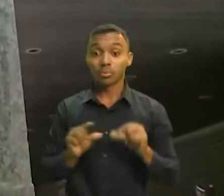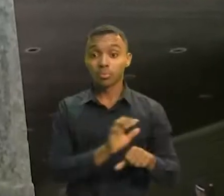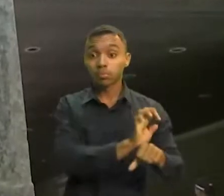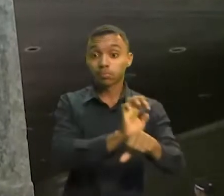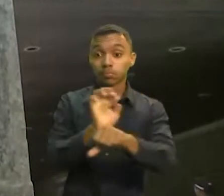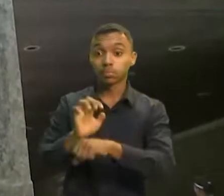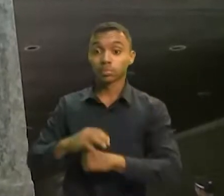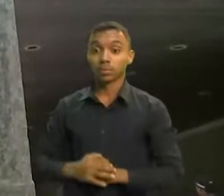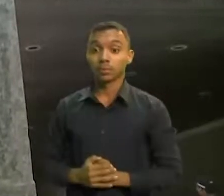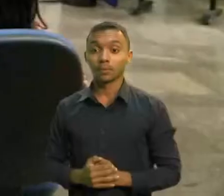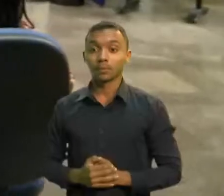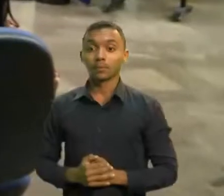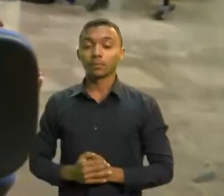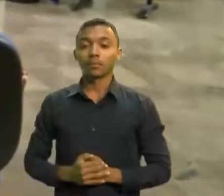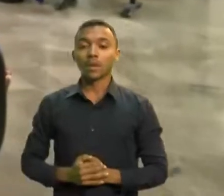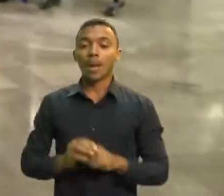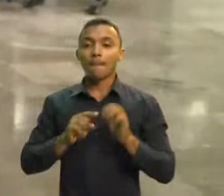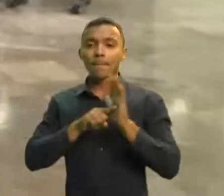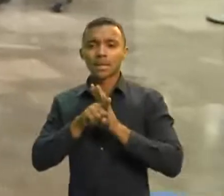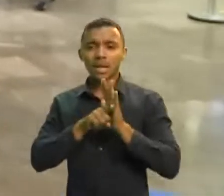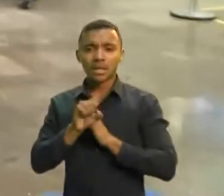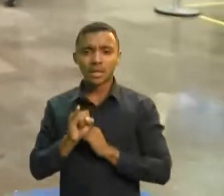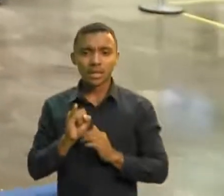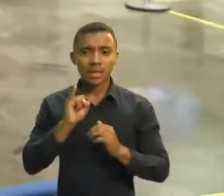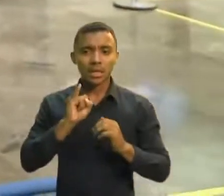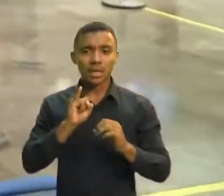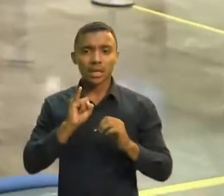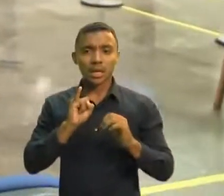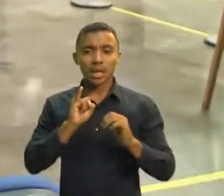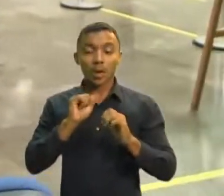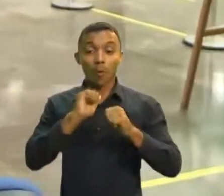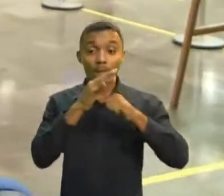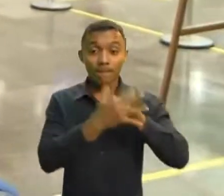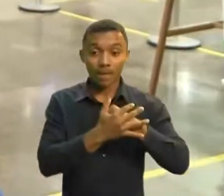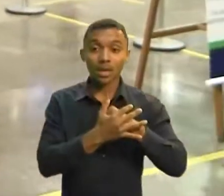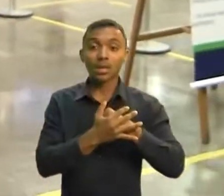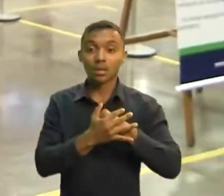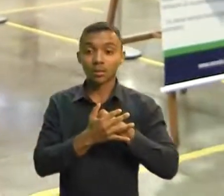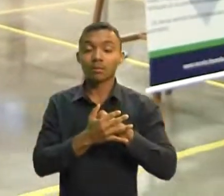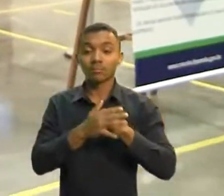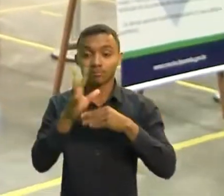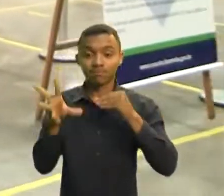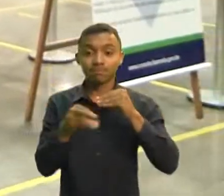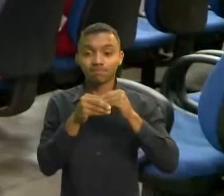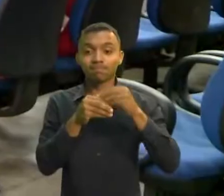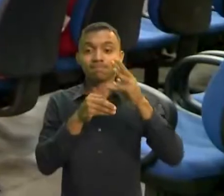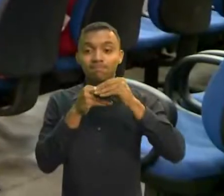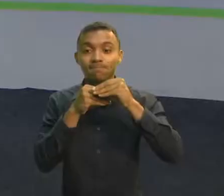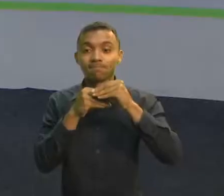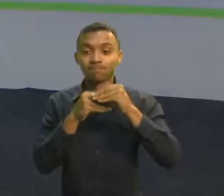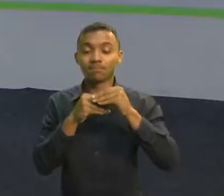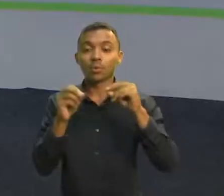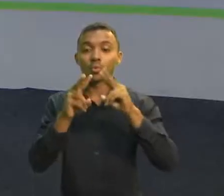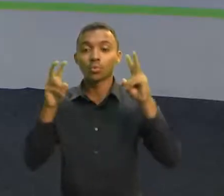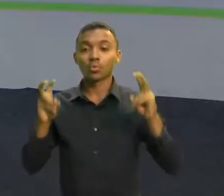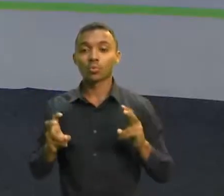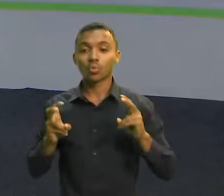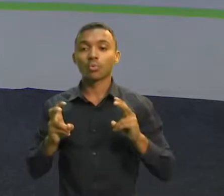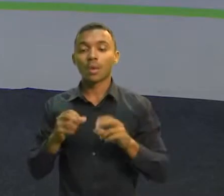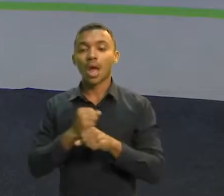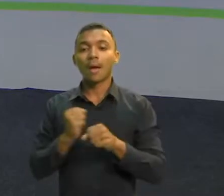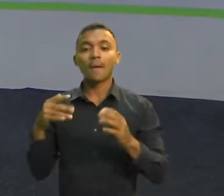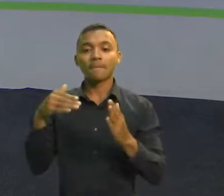Testes de Covid poderão ser incluídos como despesas médicas na declaração de imposto de renda. O Jornal